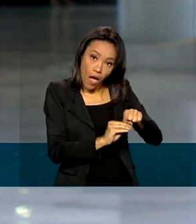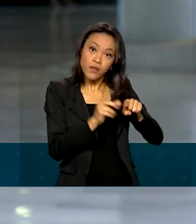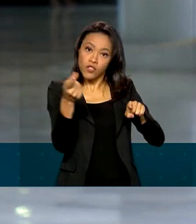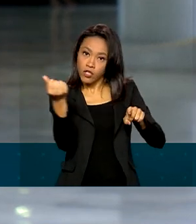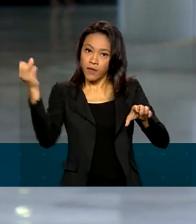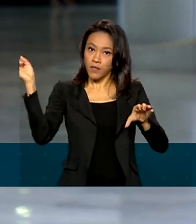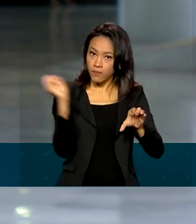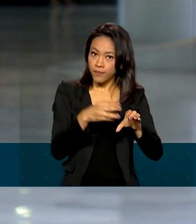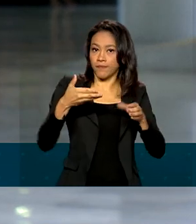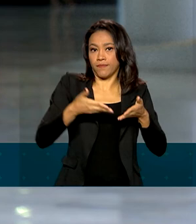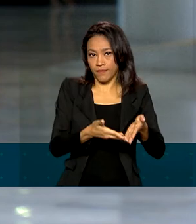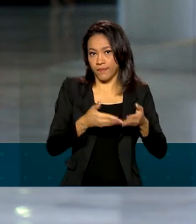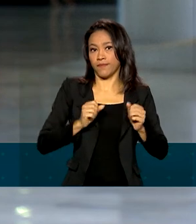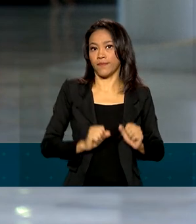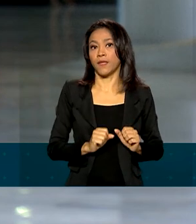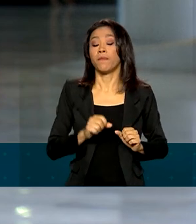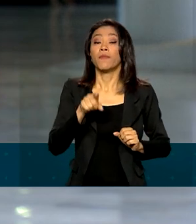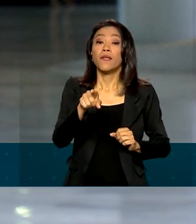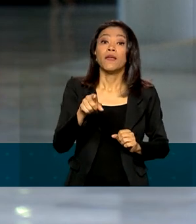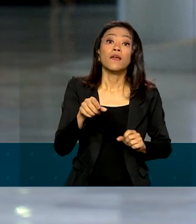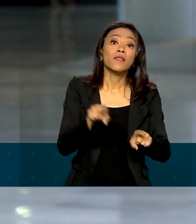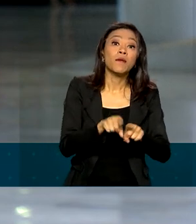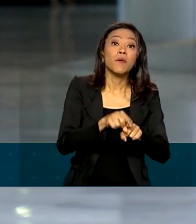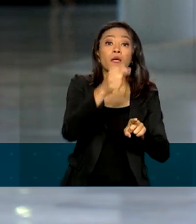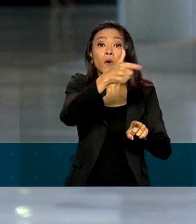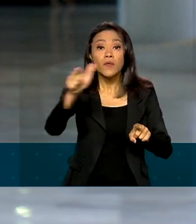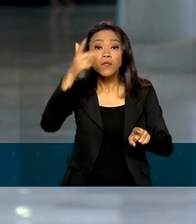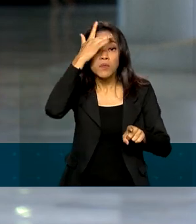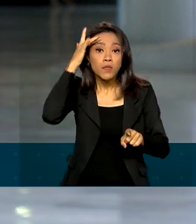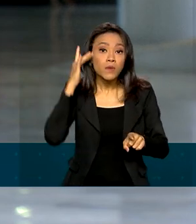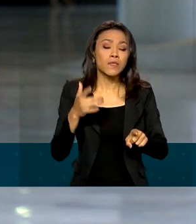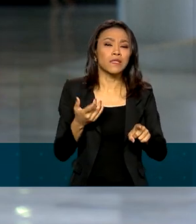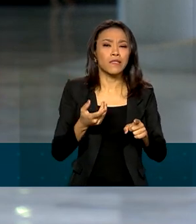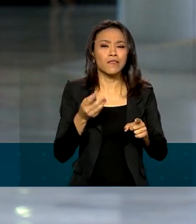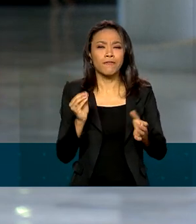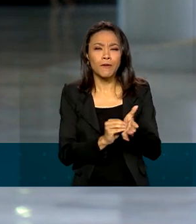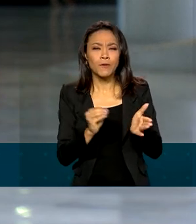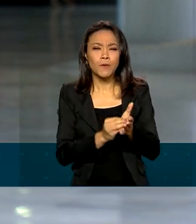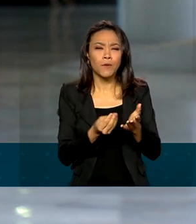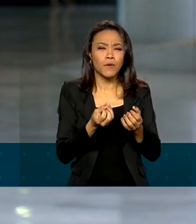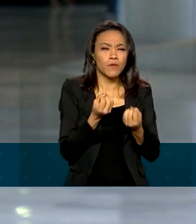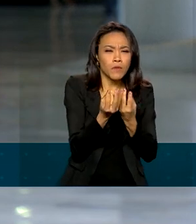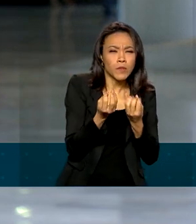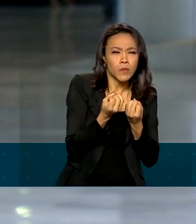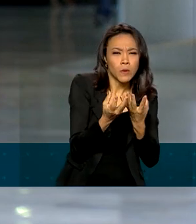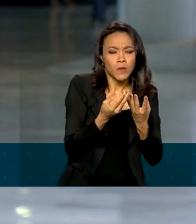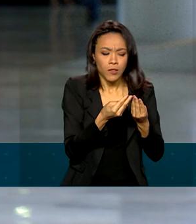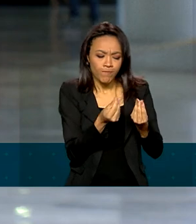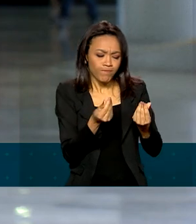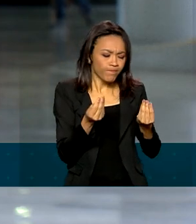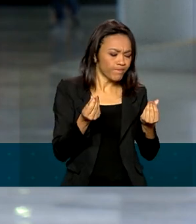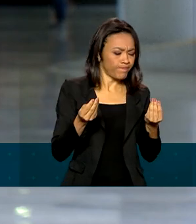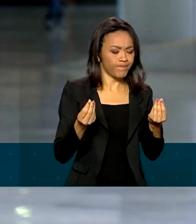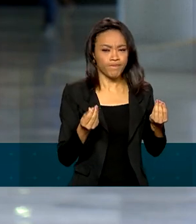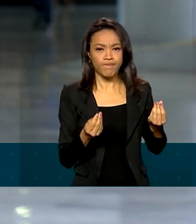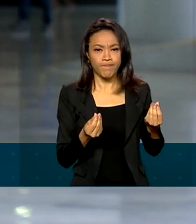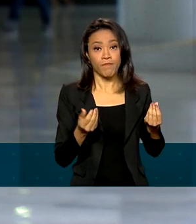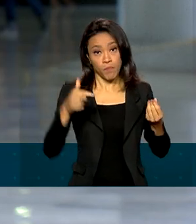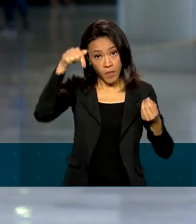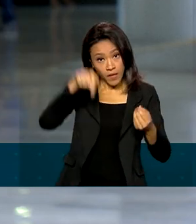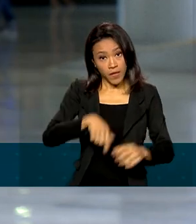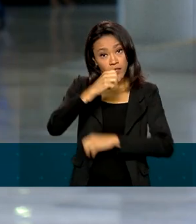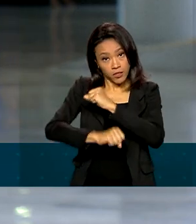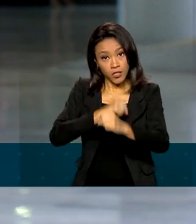2022, dentre aqueles que não apresentaram inconsistência. Segundo a Receita Federal, neste ano,